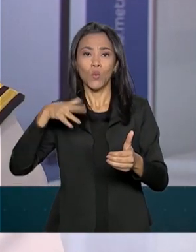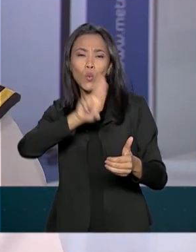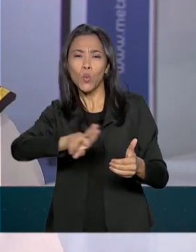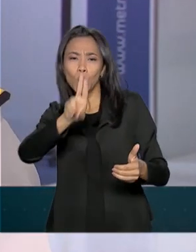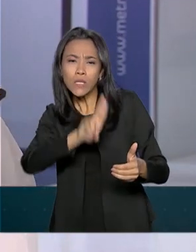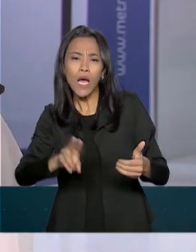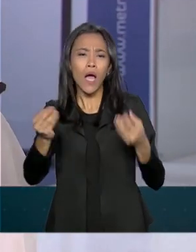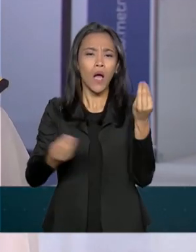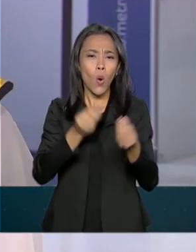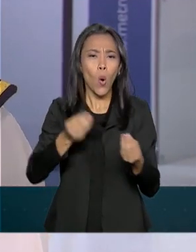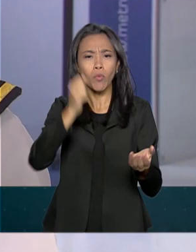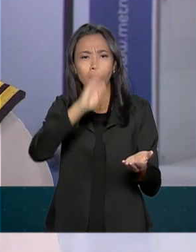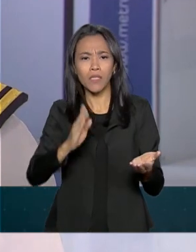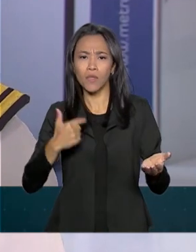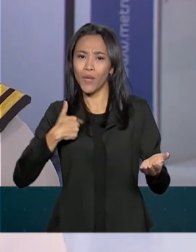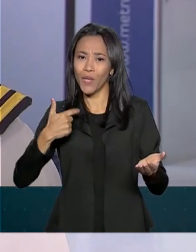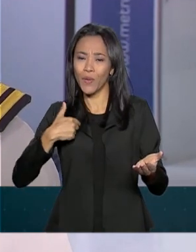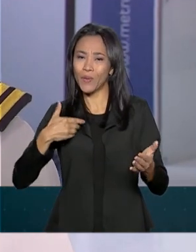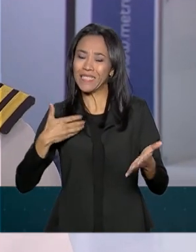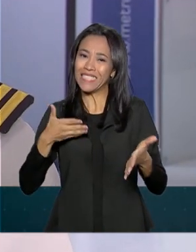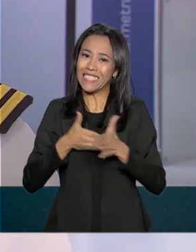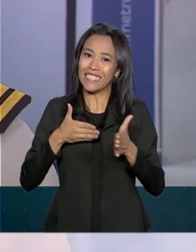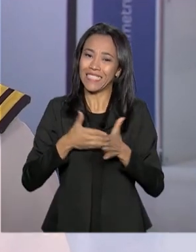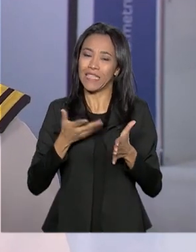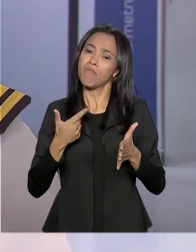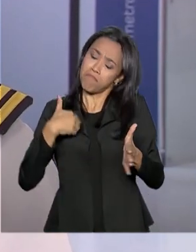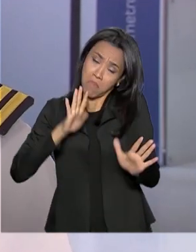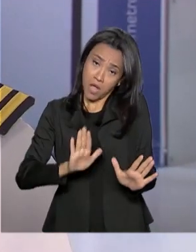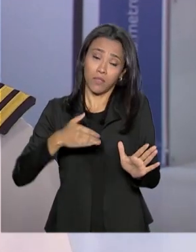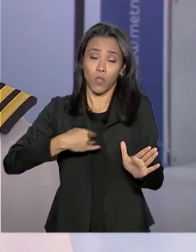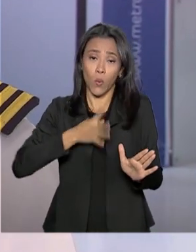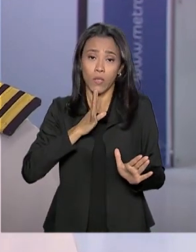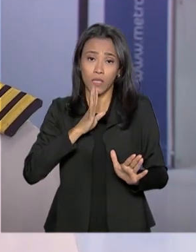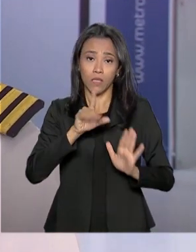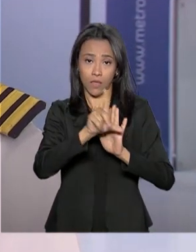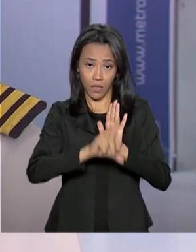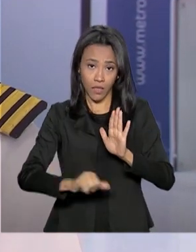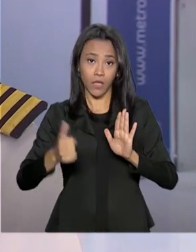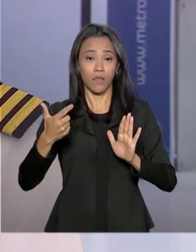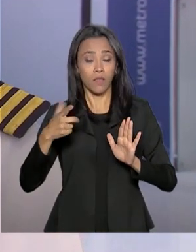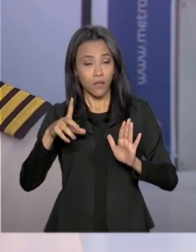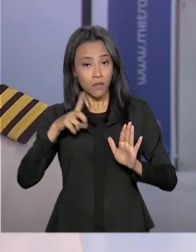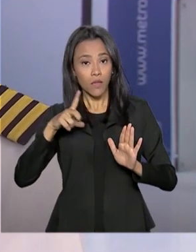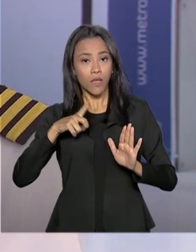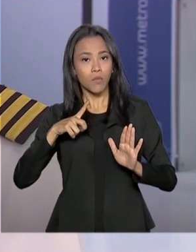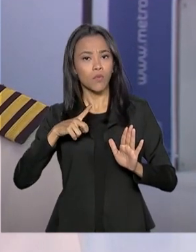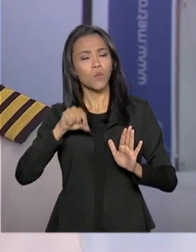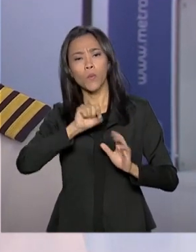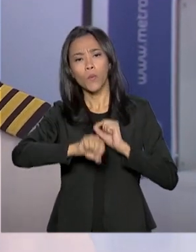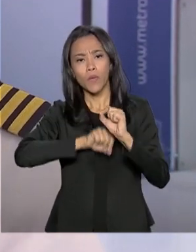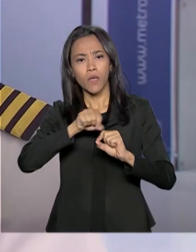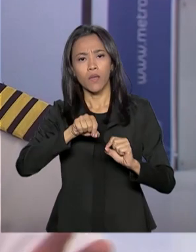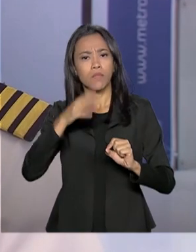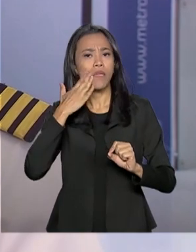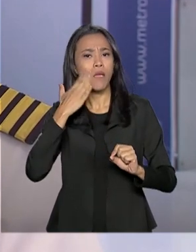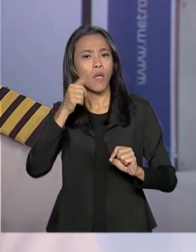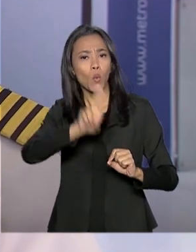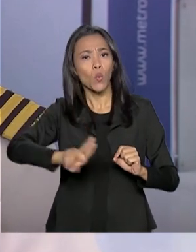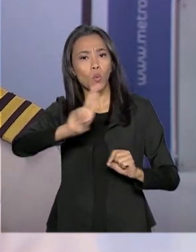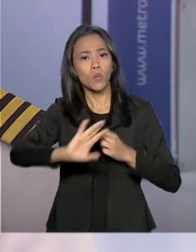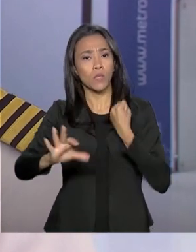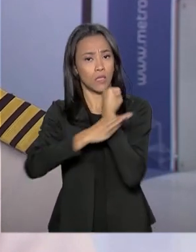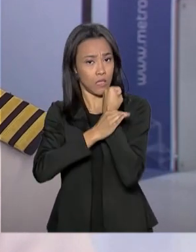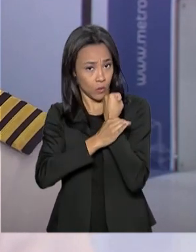drone no território nacional. Mas, de qualquer maneira, conhecendo a legislação, nós compartilhamos a legislação do uso seguro do drone junto ao